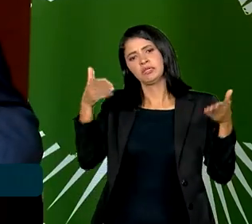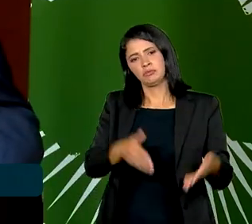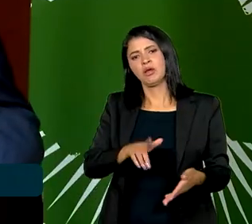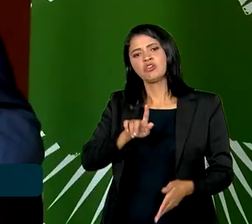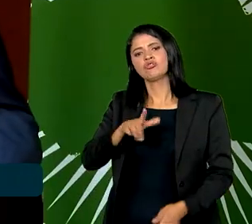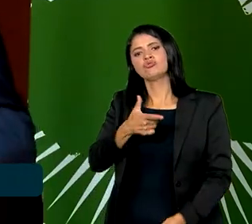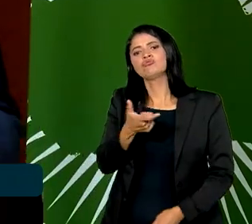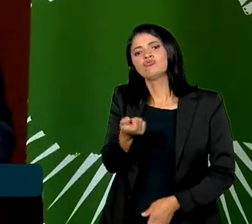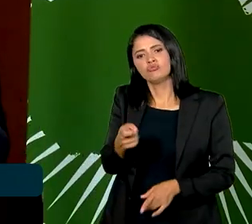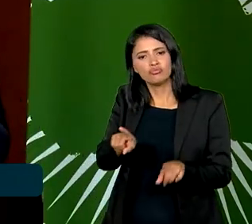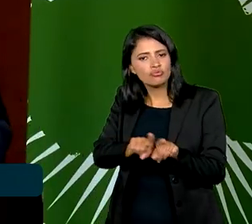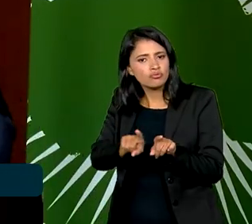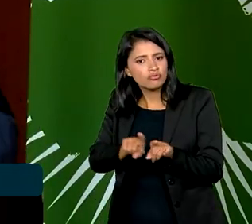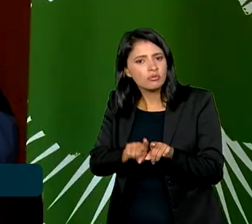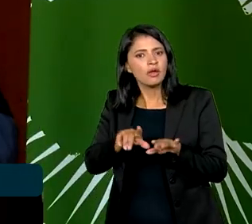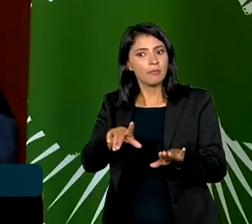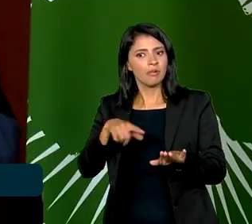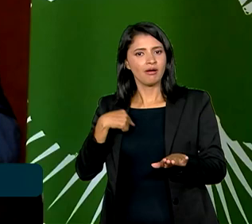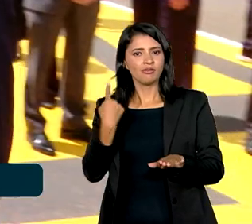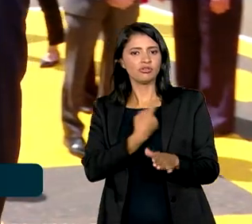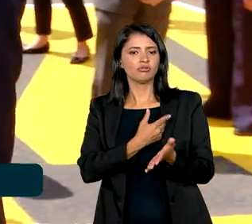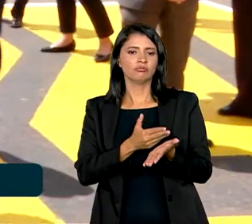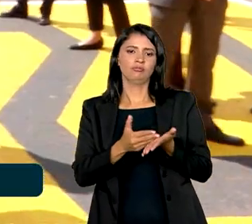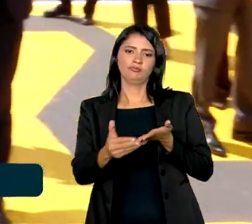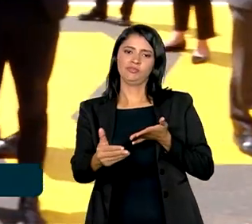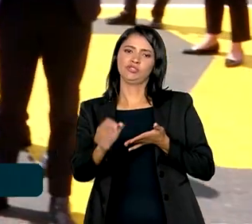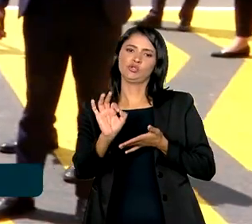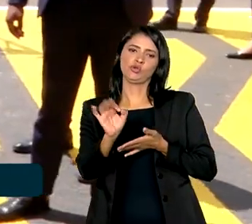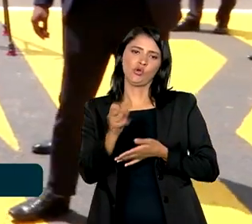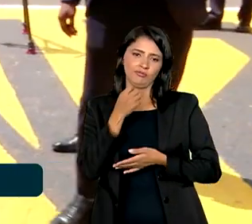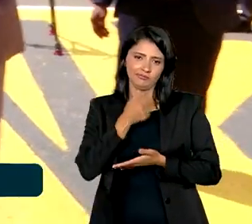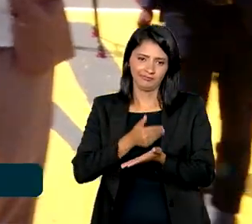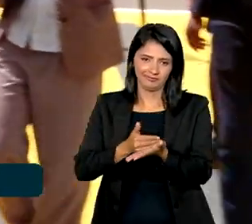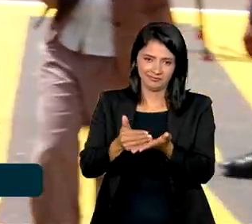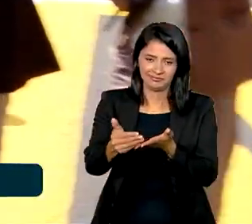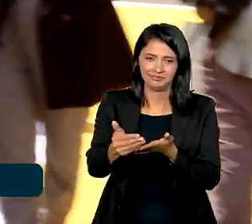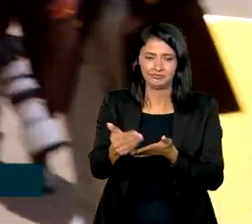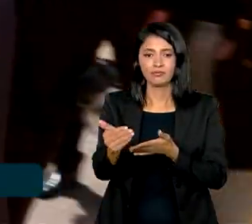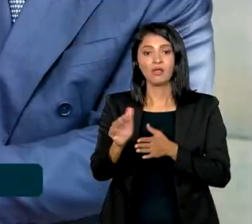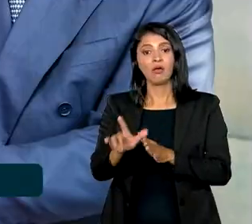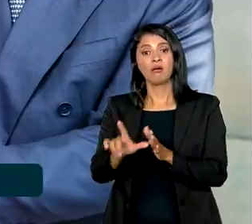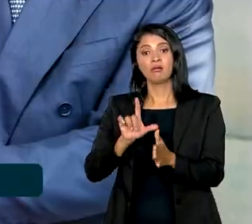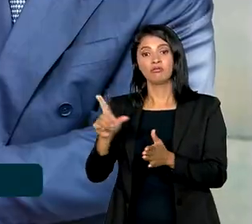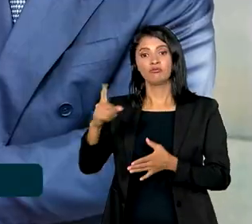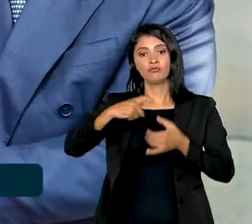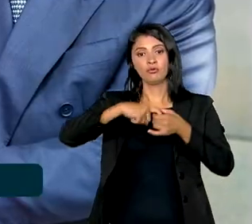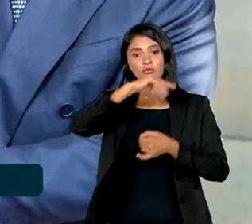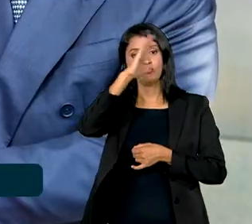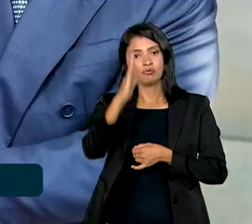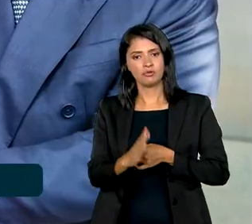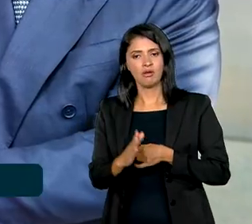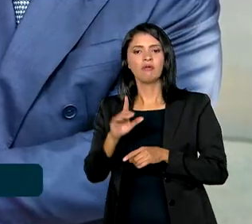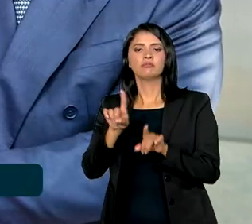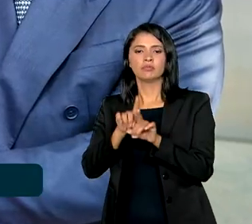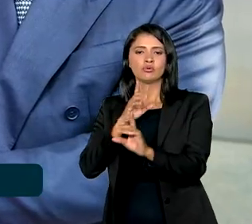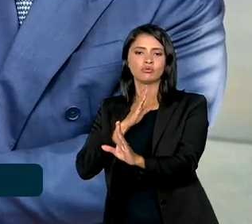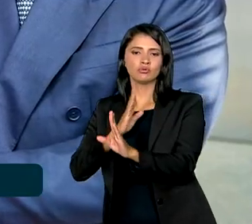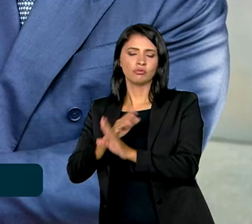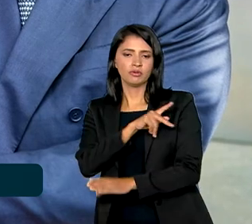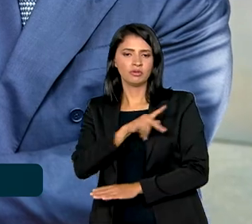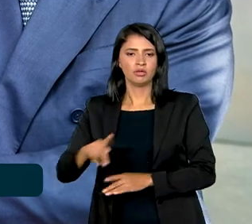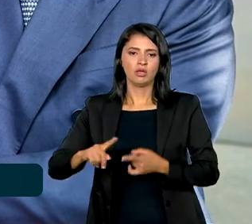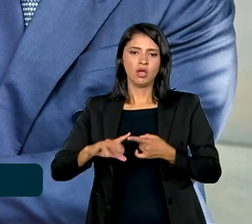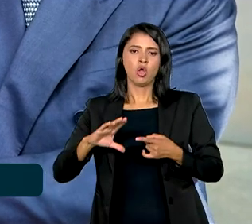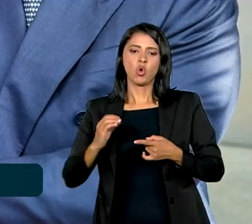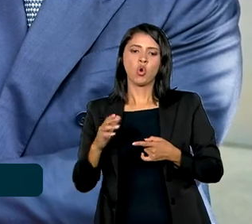G20, mas nós estamos apenas começando. Antes de retornar ao Brasil, Lula ainda se encontrou com os presidentes do